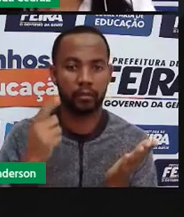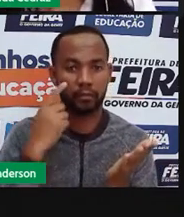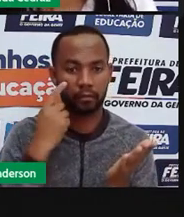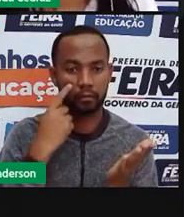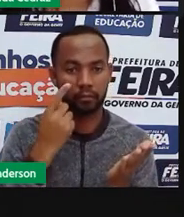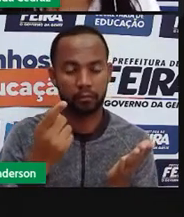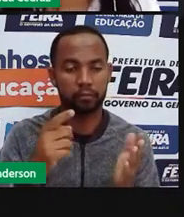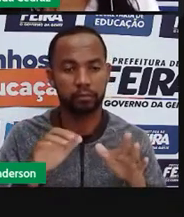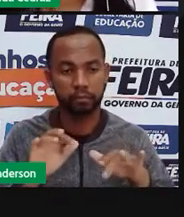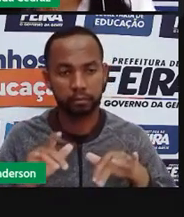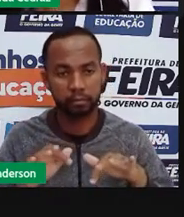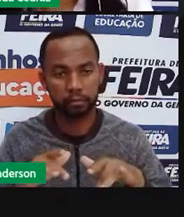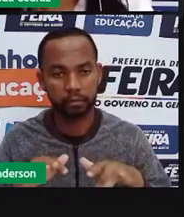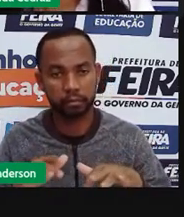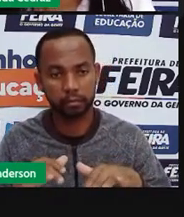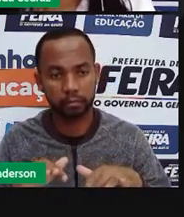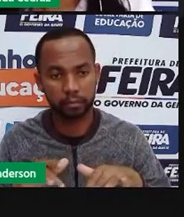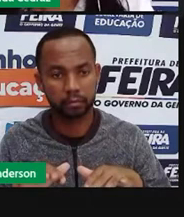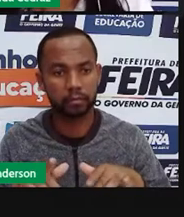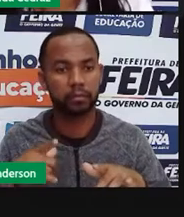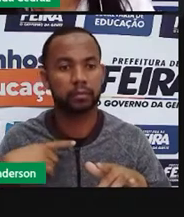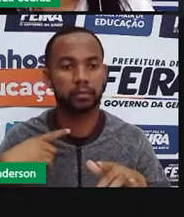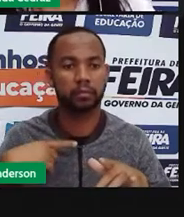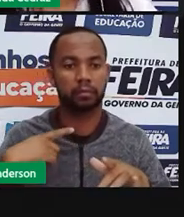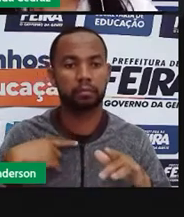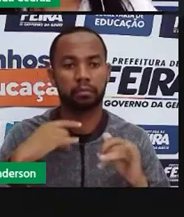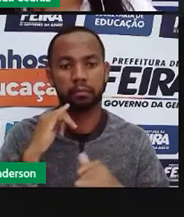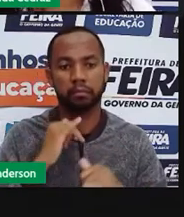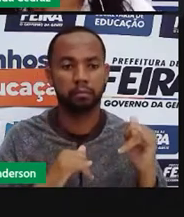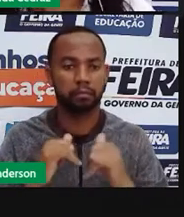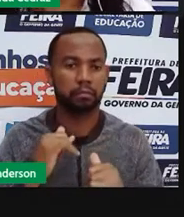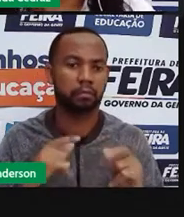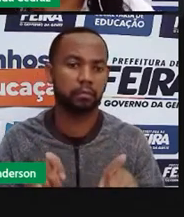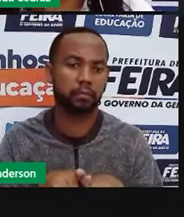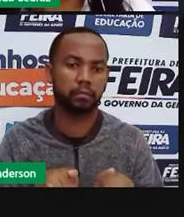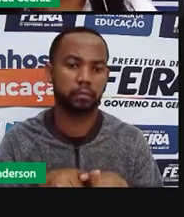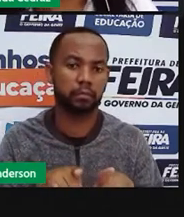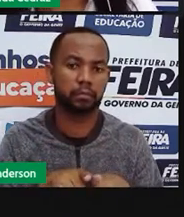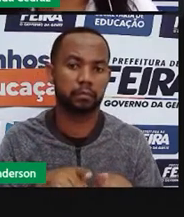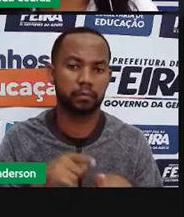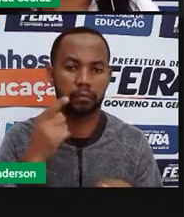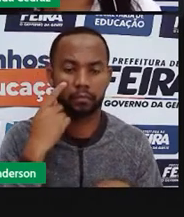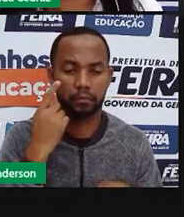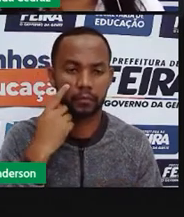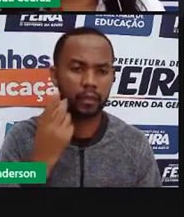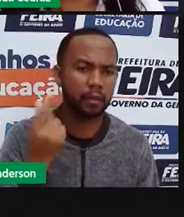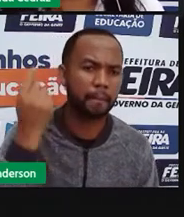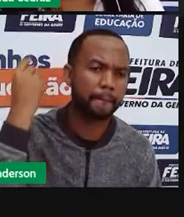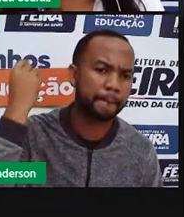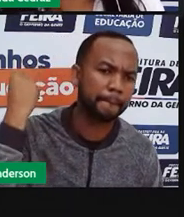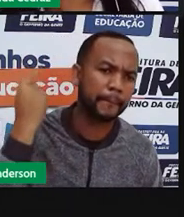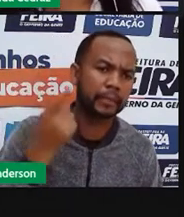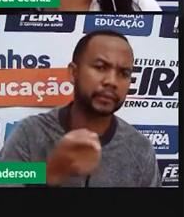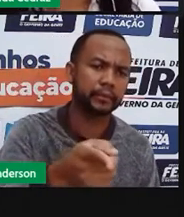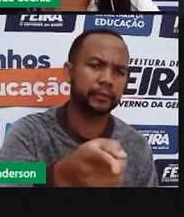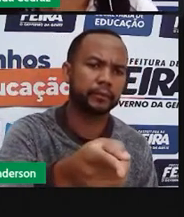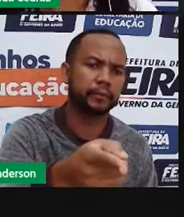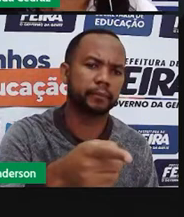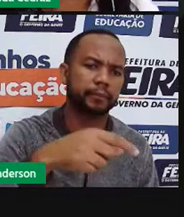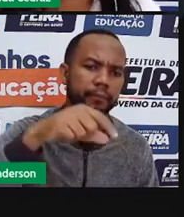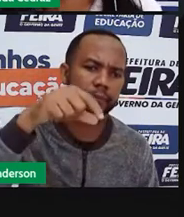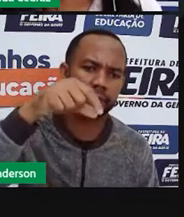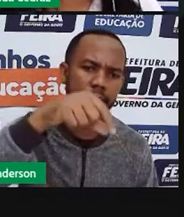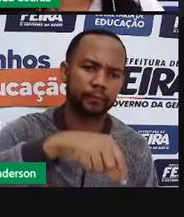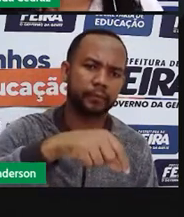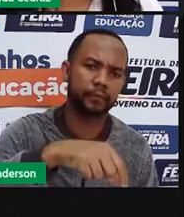digitalizado, digital, virtual. Temos ele em podcast. E aqui a próxima coisa pra vocês, a